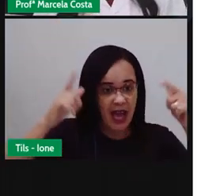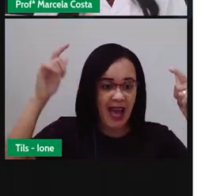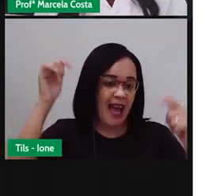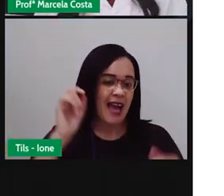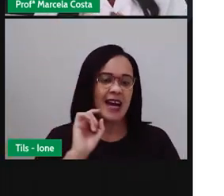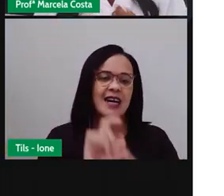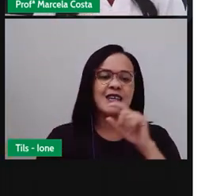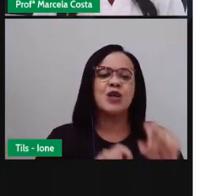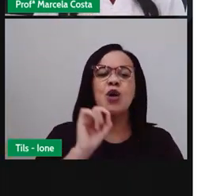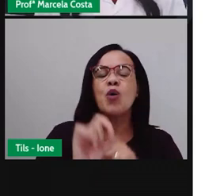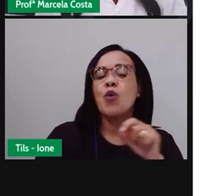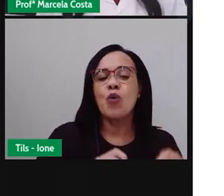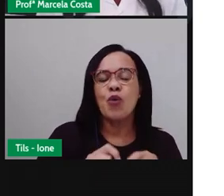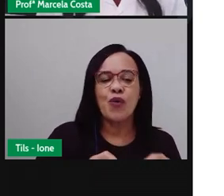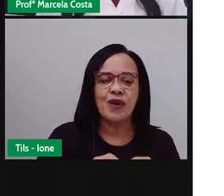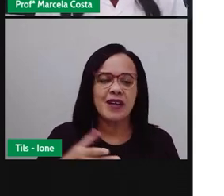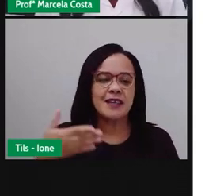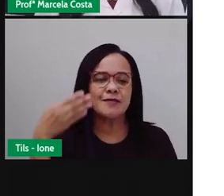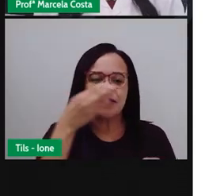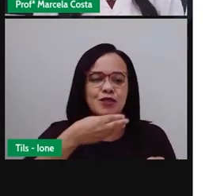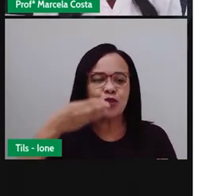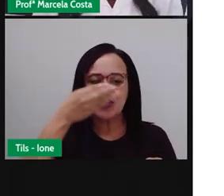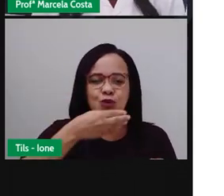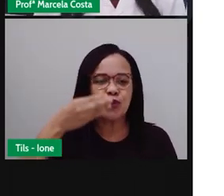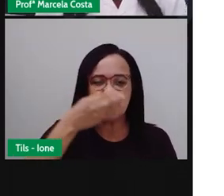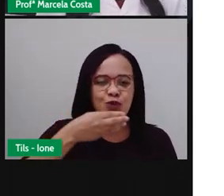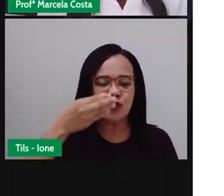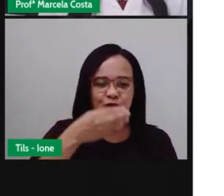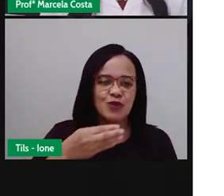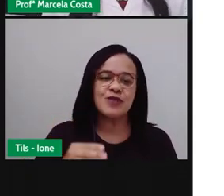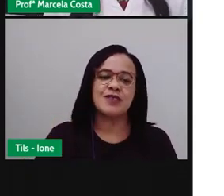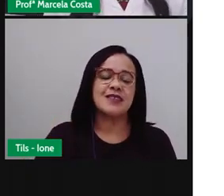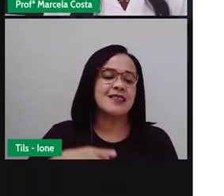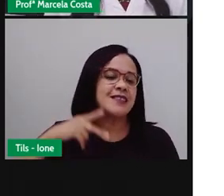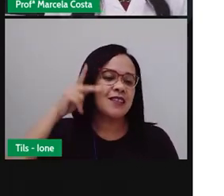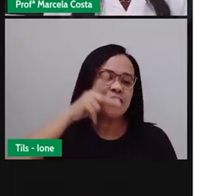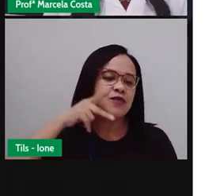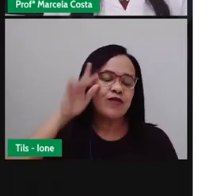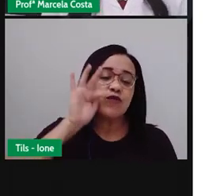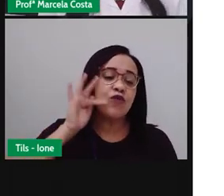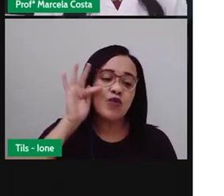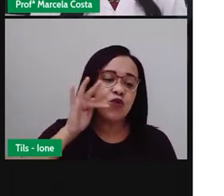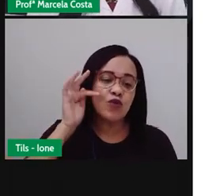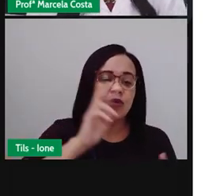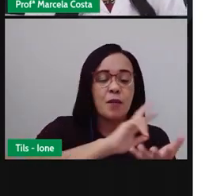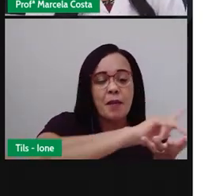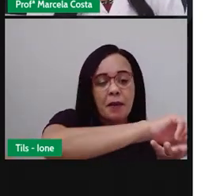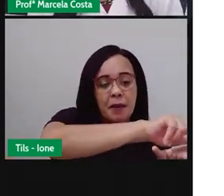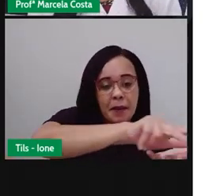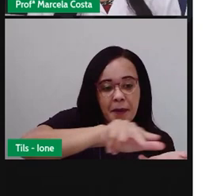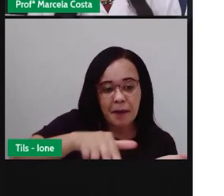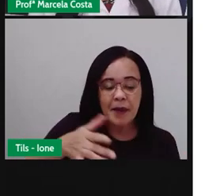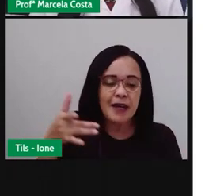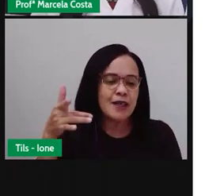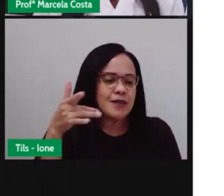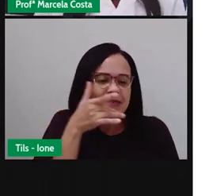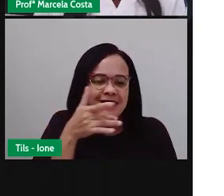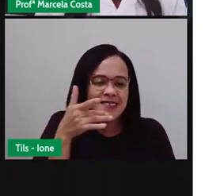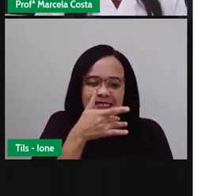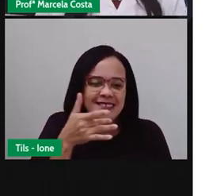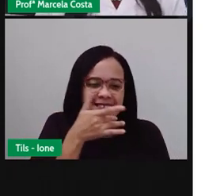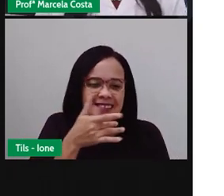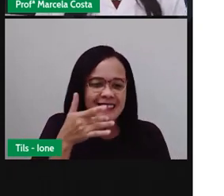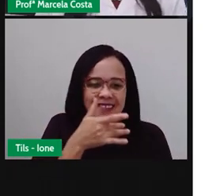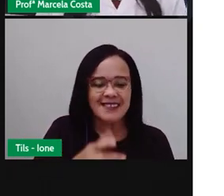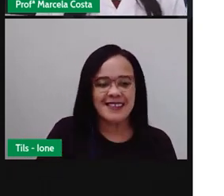sofridores os doces secos e de calda, frutas variadas e bem gostosas, um